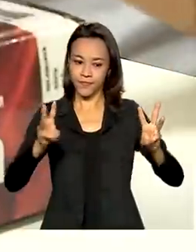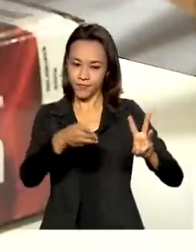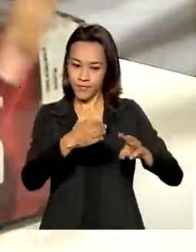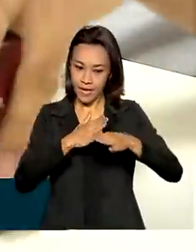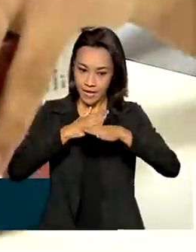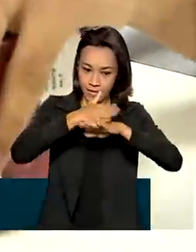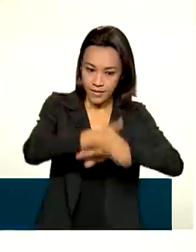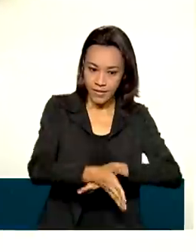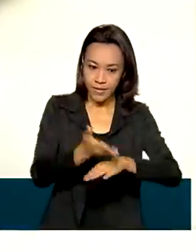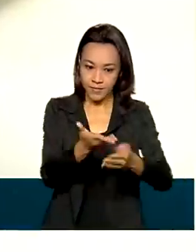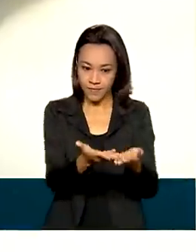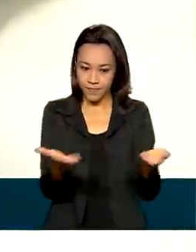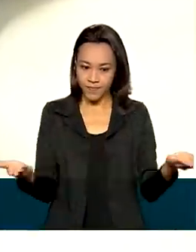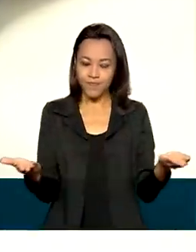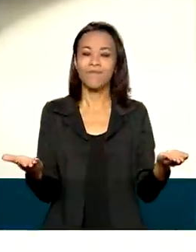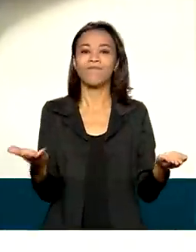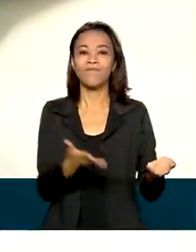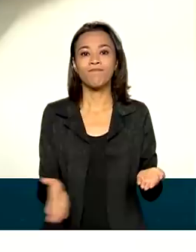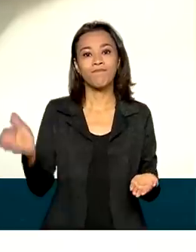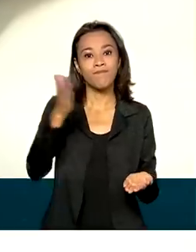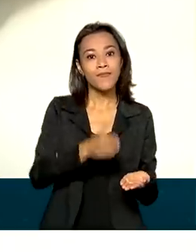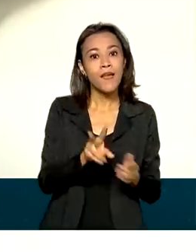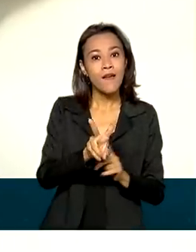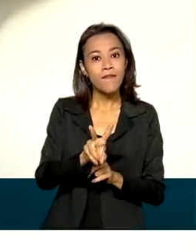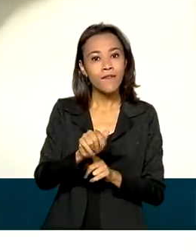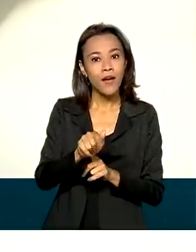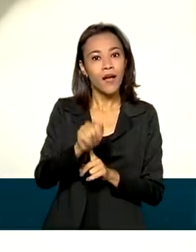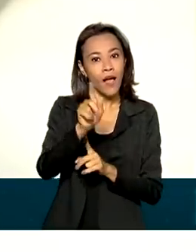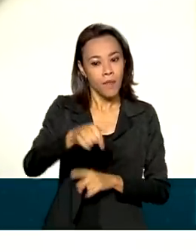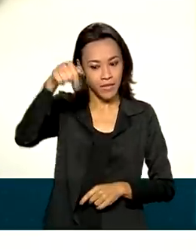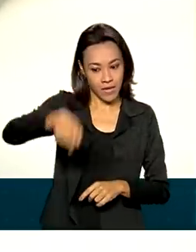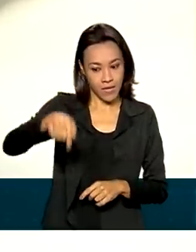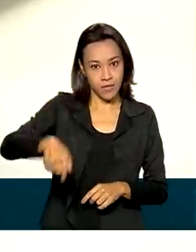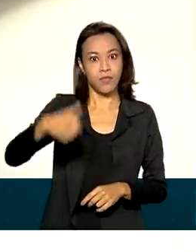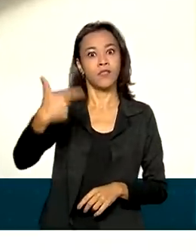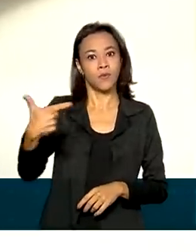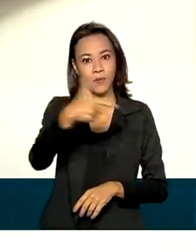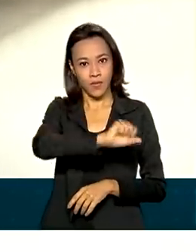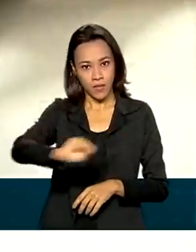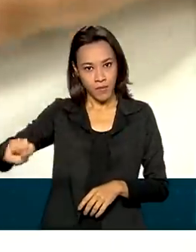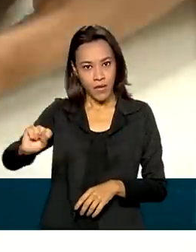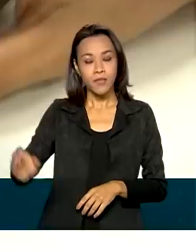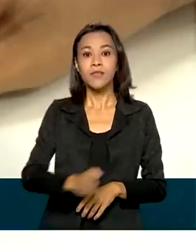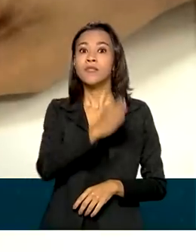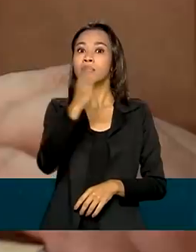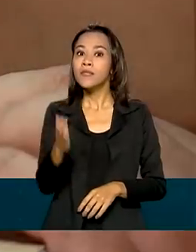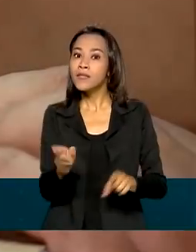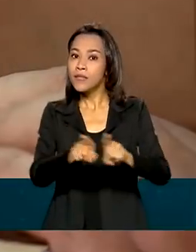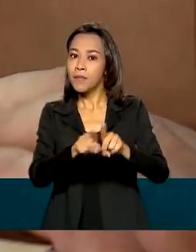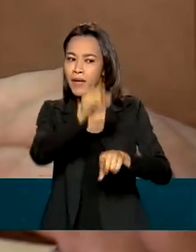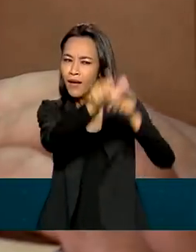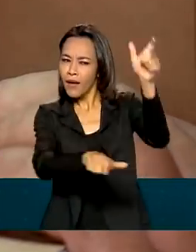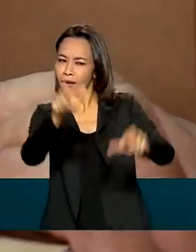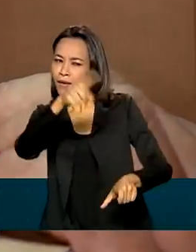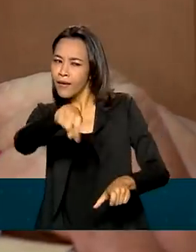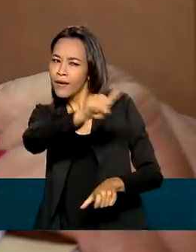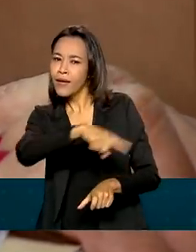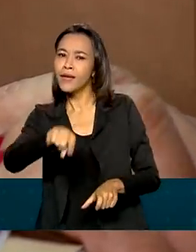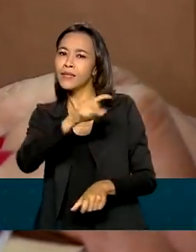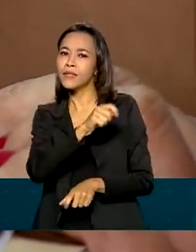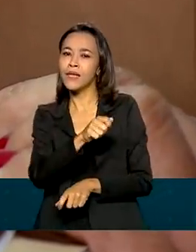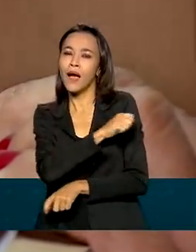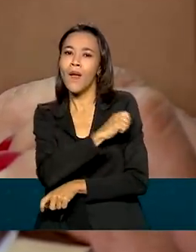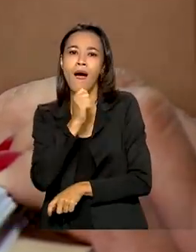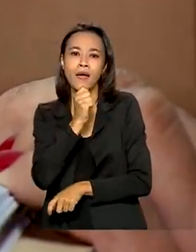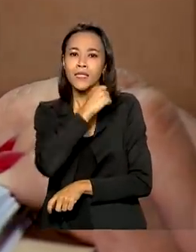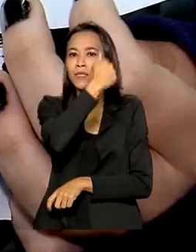.mec.gov.br. As vagas são para este segundo semestre e para aqueles estudantes que não foram contemplados nas duas primeiras